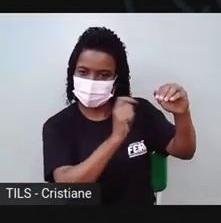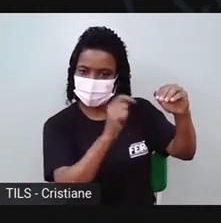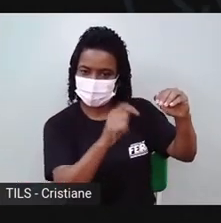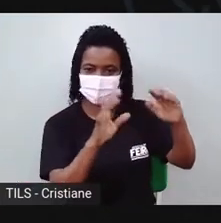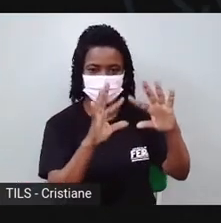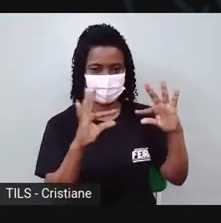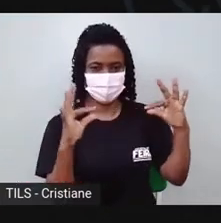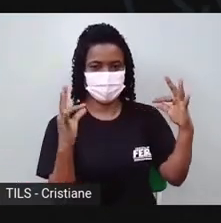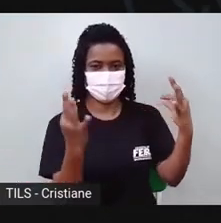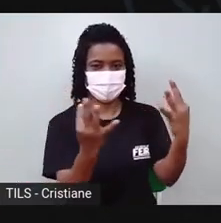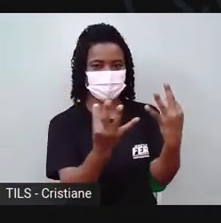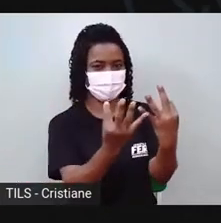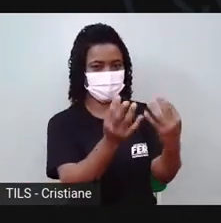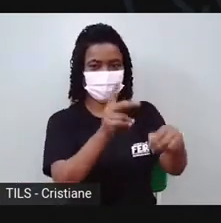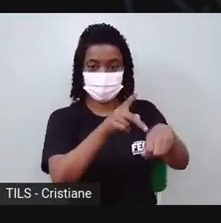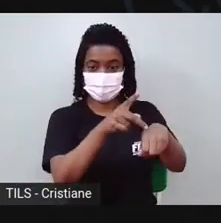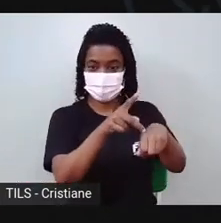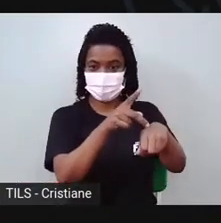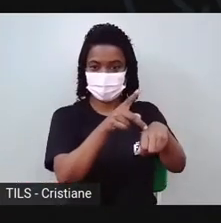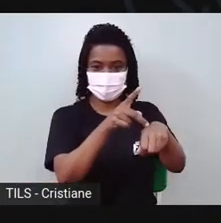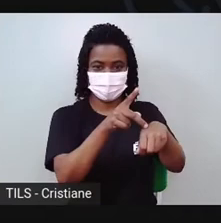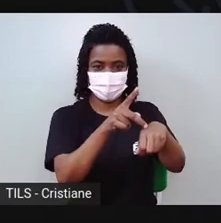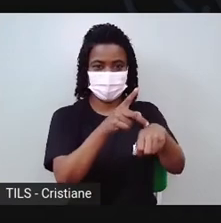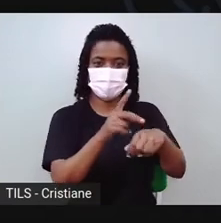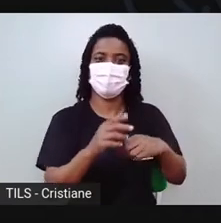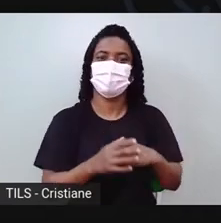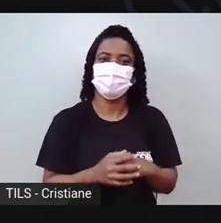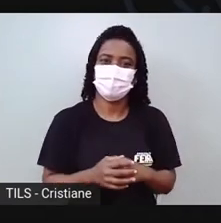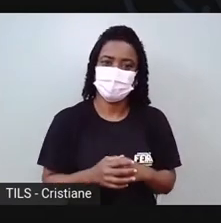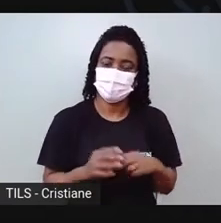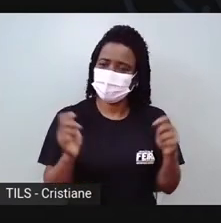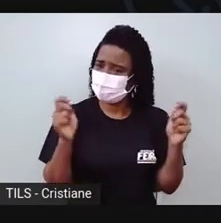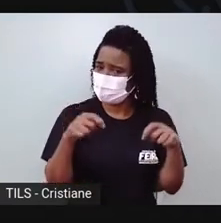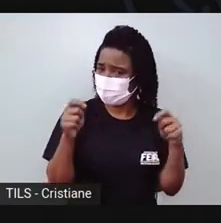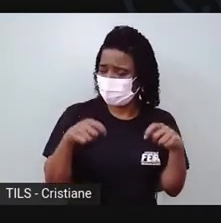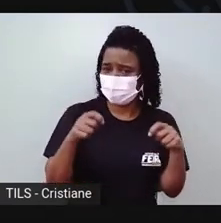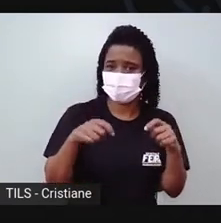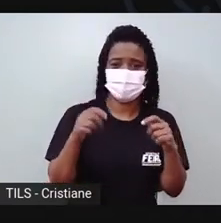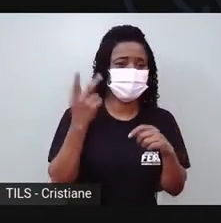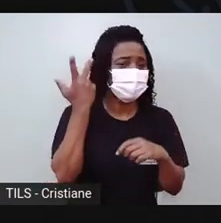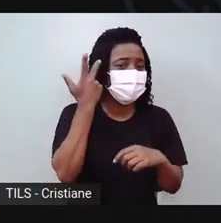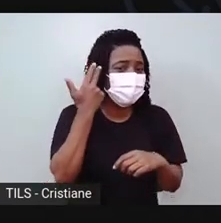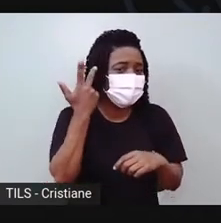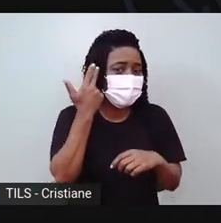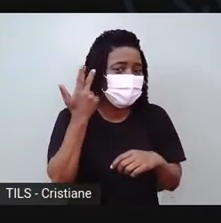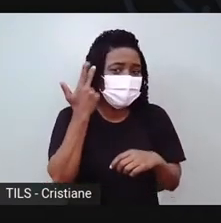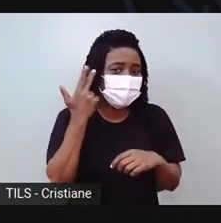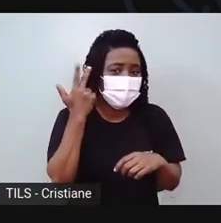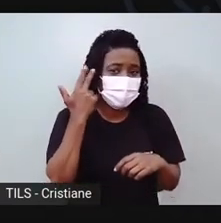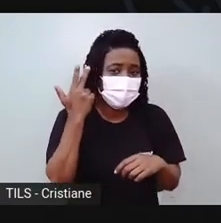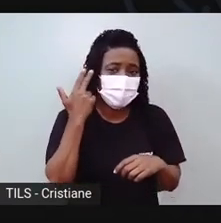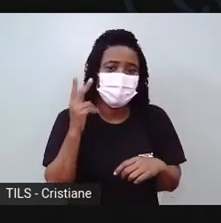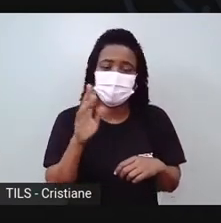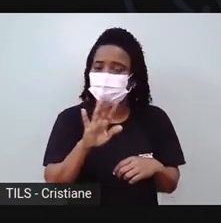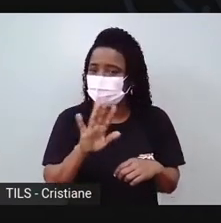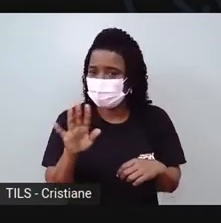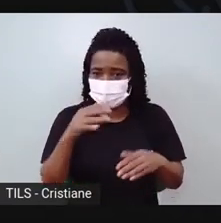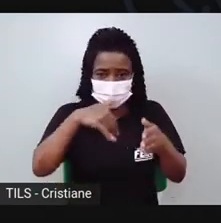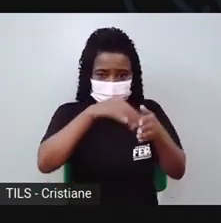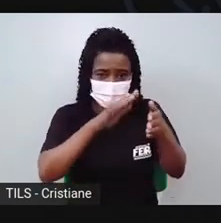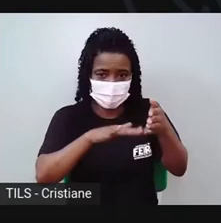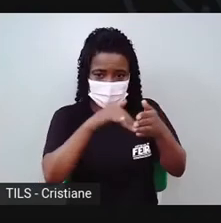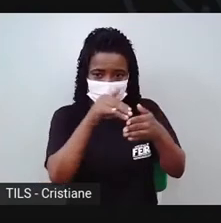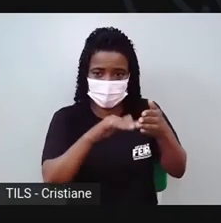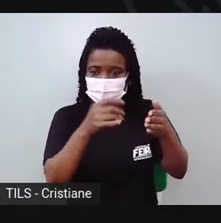panela quente. E também pode secar assim, da cor natural, cor de barro, aí elas pintam também,